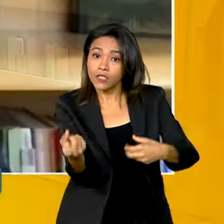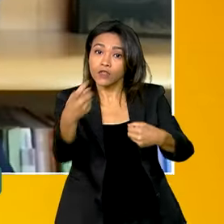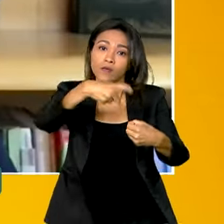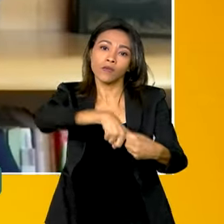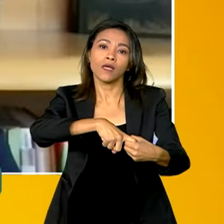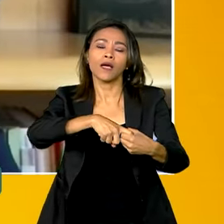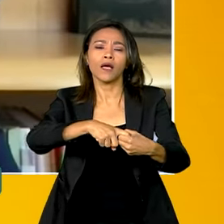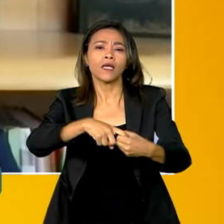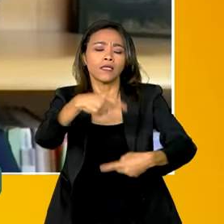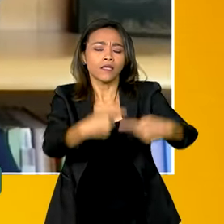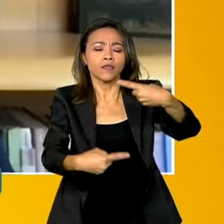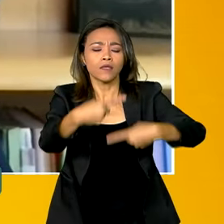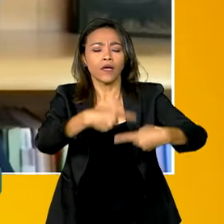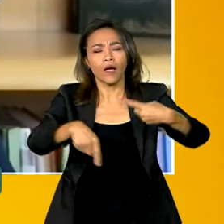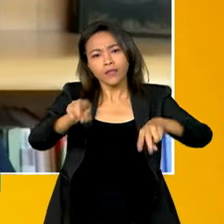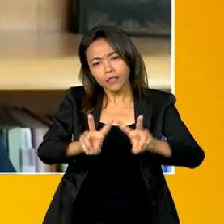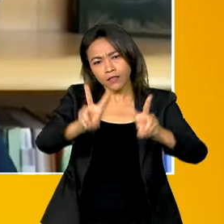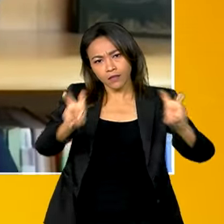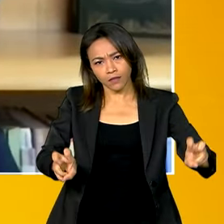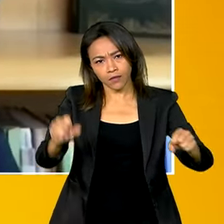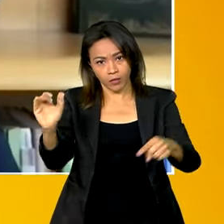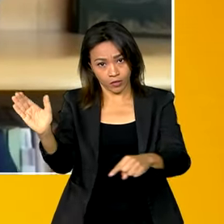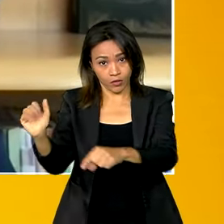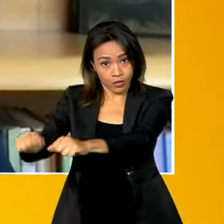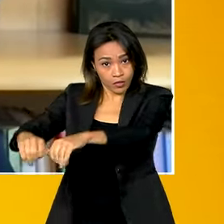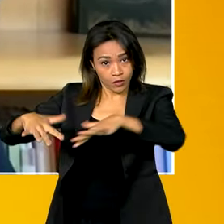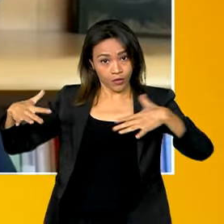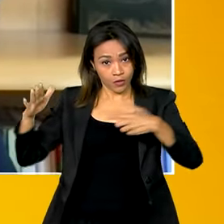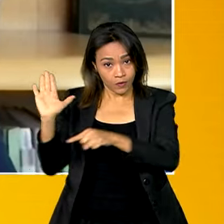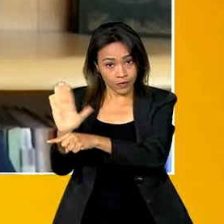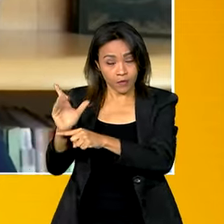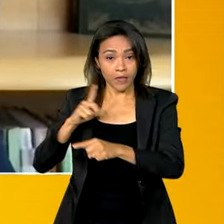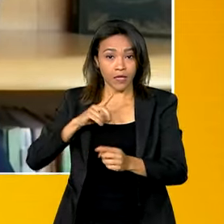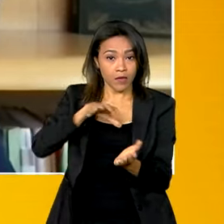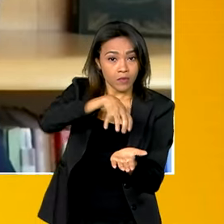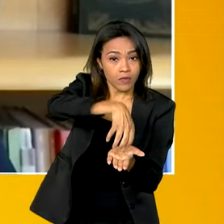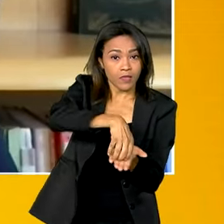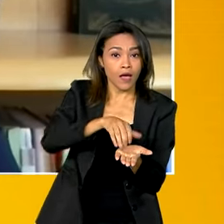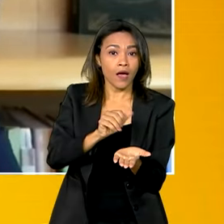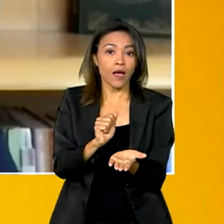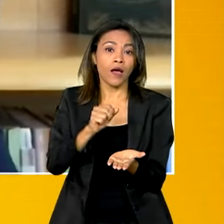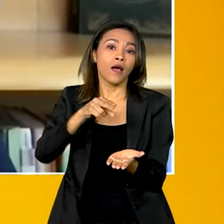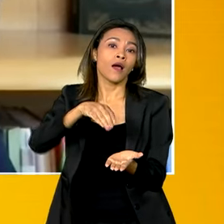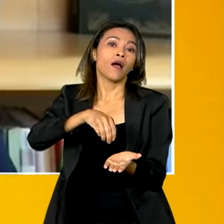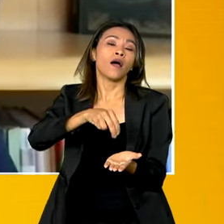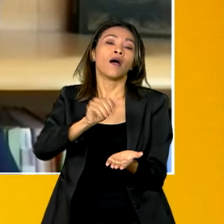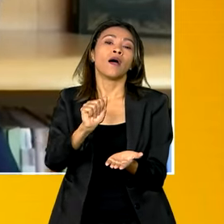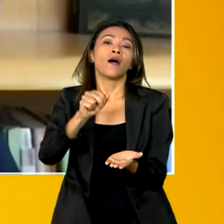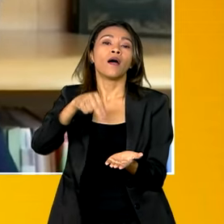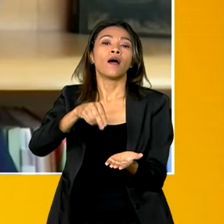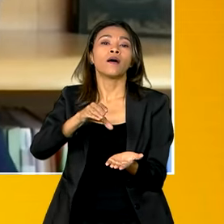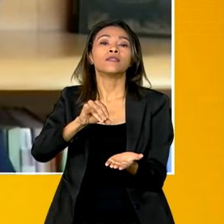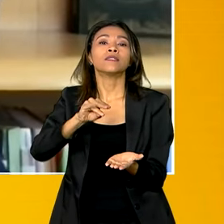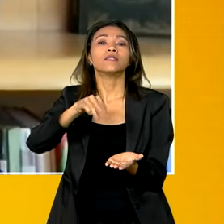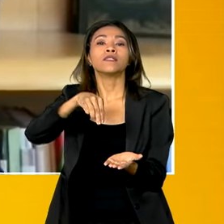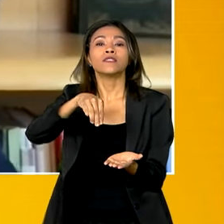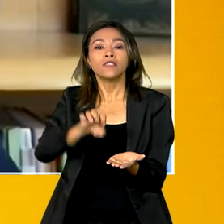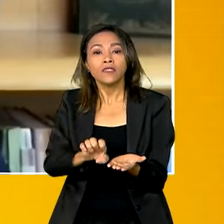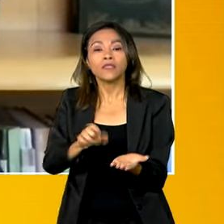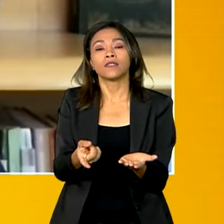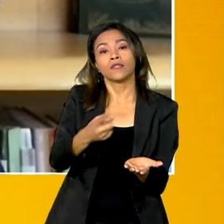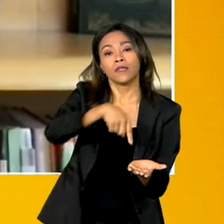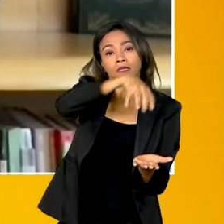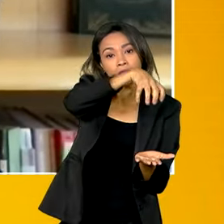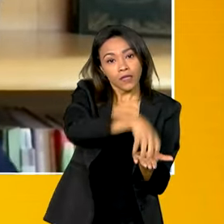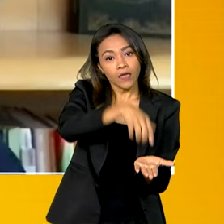do cinema. Nós temos aí a Ancine, que é a Agência Nacional de Cinema. Temos o Fundo Setorial do Audiovisual, que é de